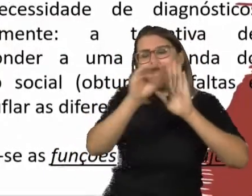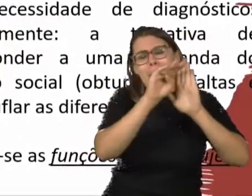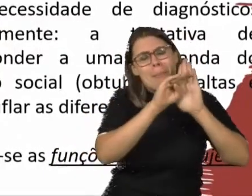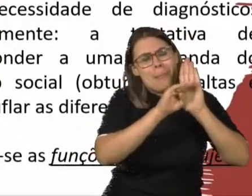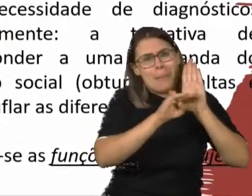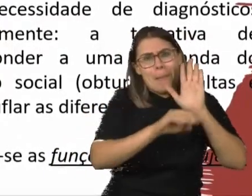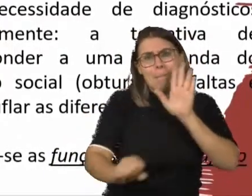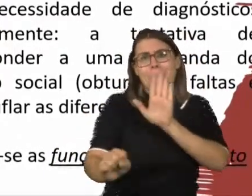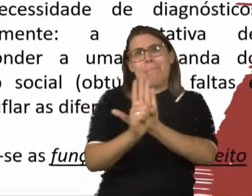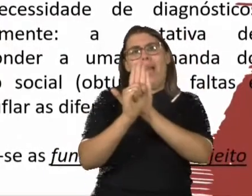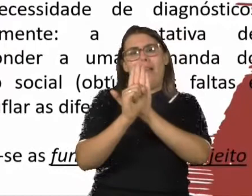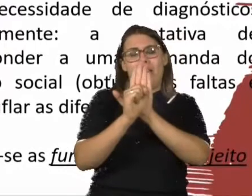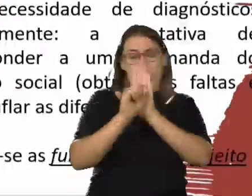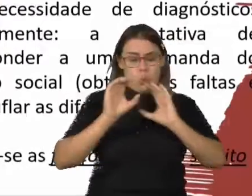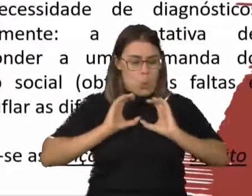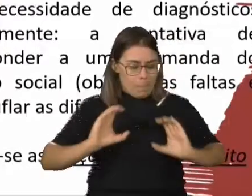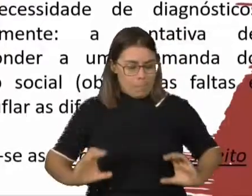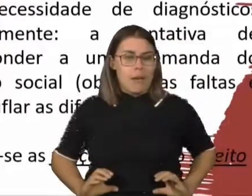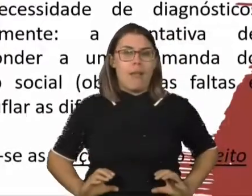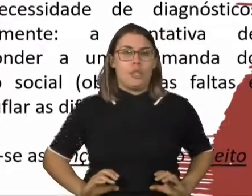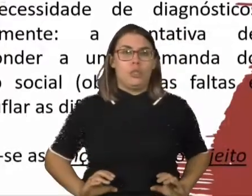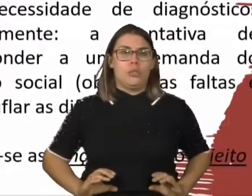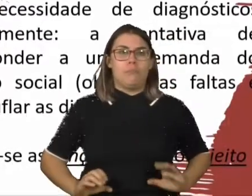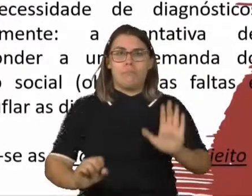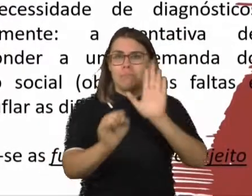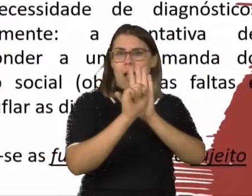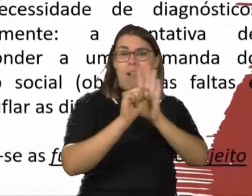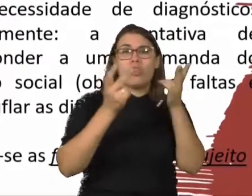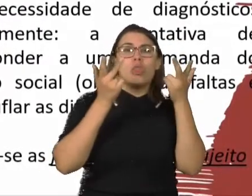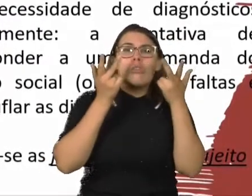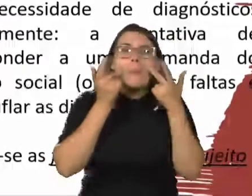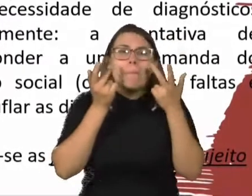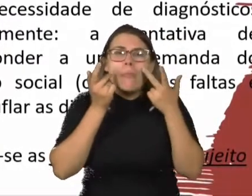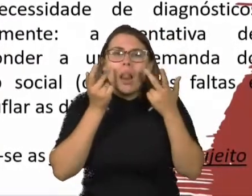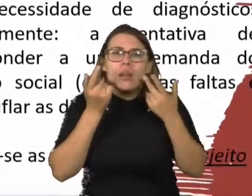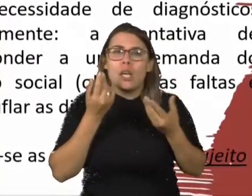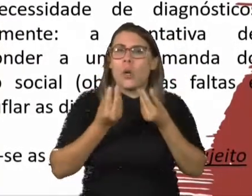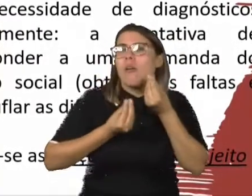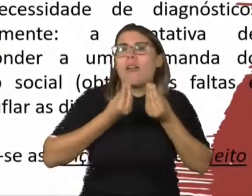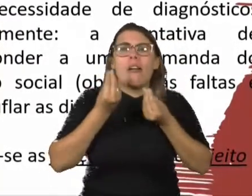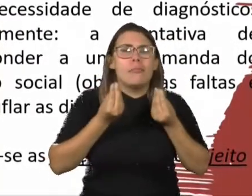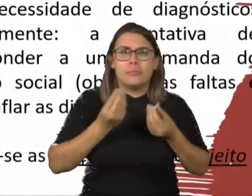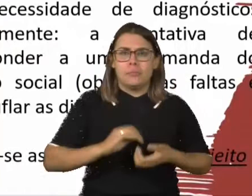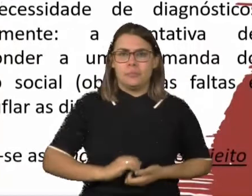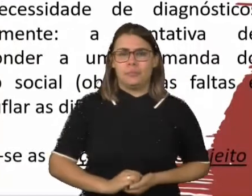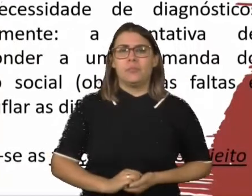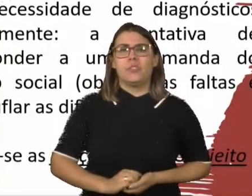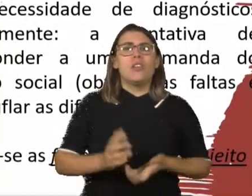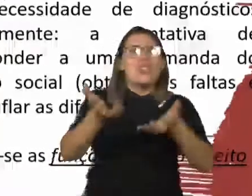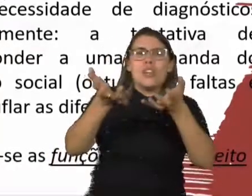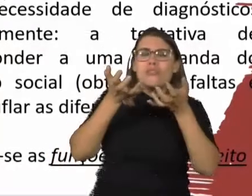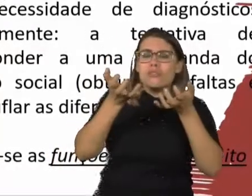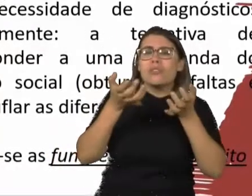padrões de comportamento, padrões de normalidade, como a gente fala, entre aspas. E aí, a gente trata